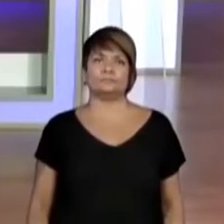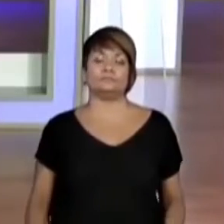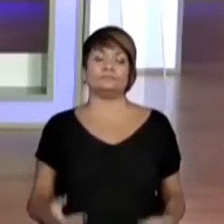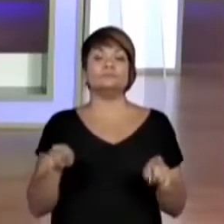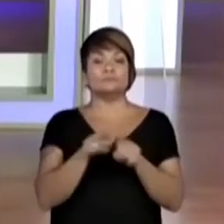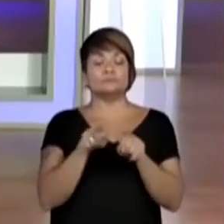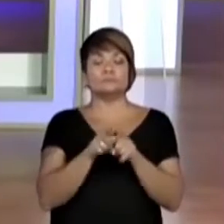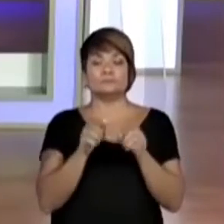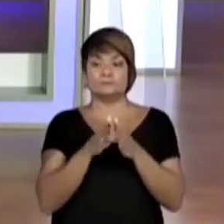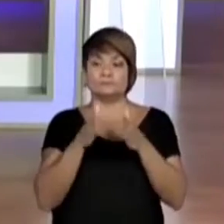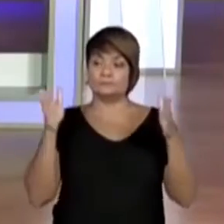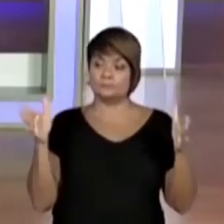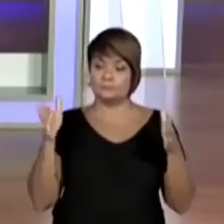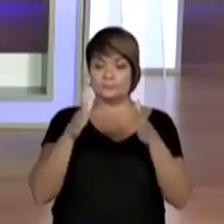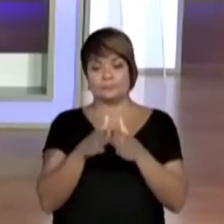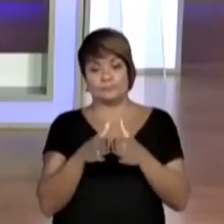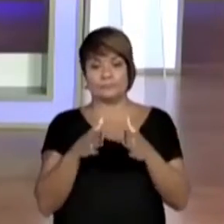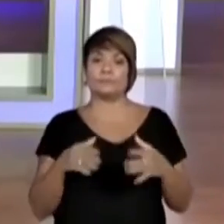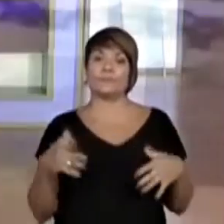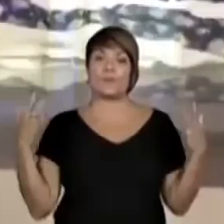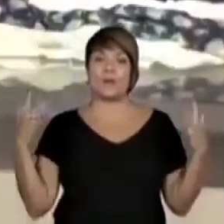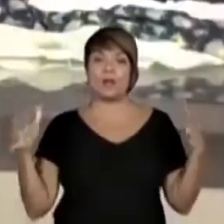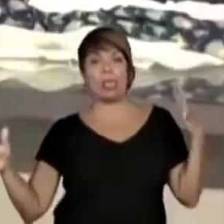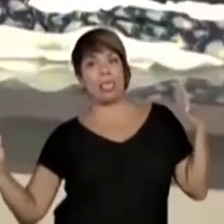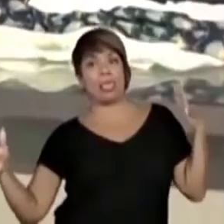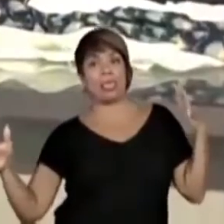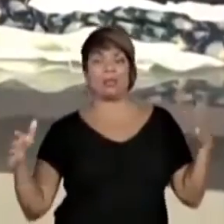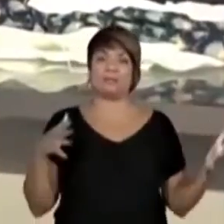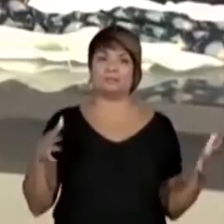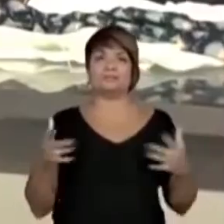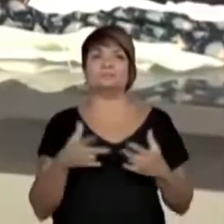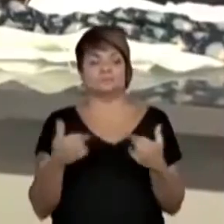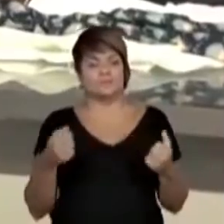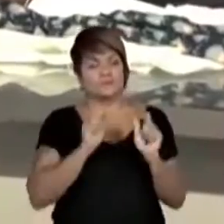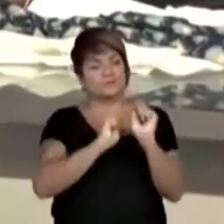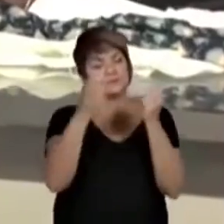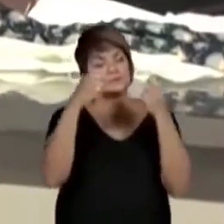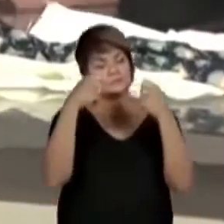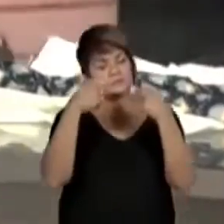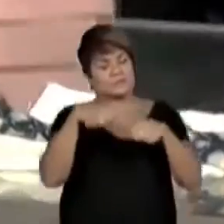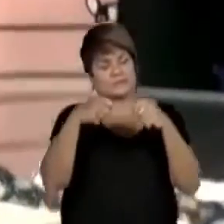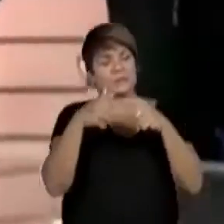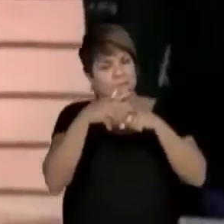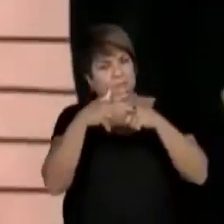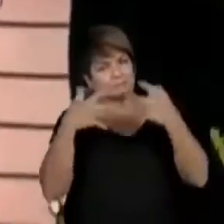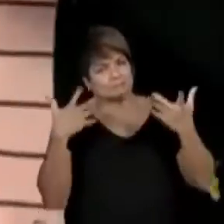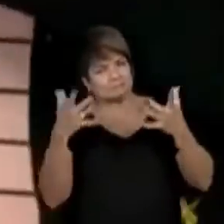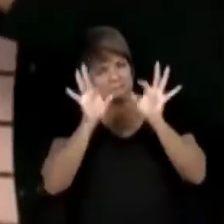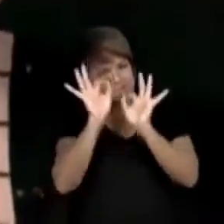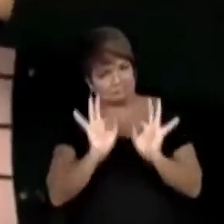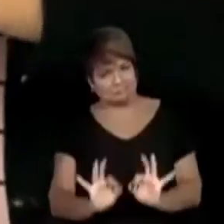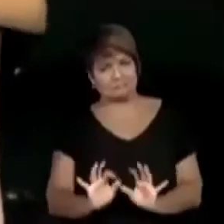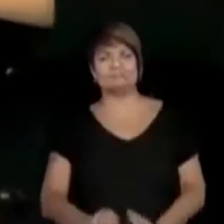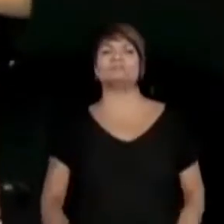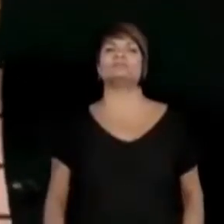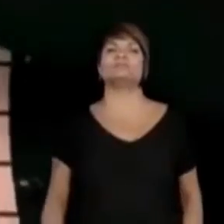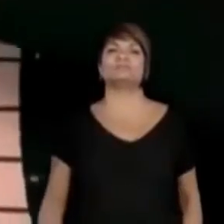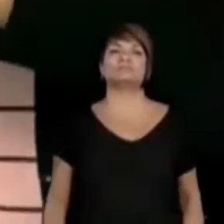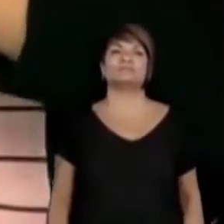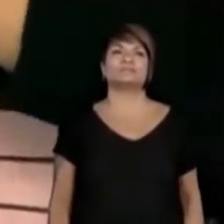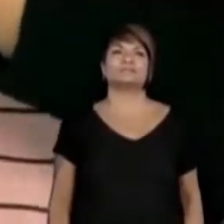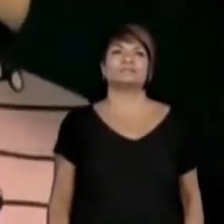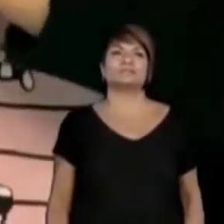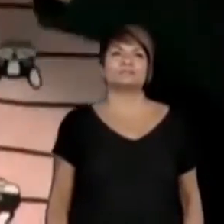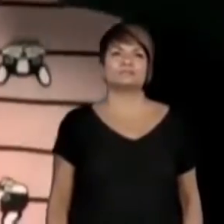proporção, né? Para um braço não ficar maior que o outro. Então, tem várias habilidades que você consegue trabalhar apenas